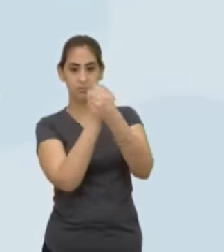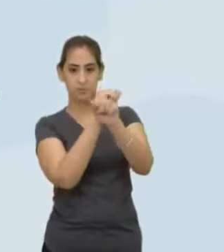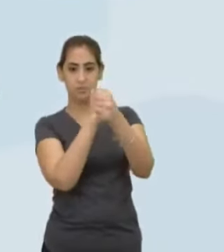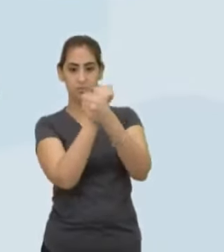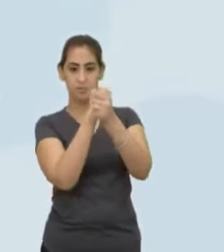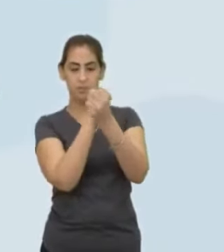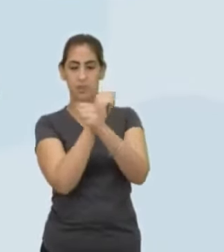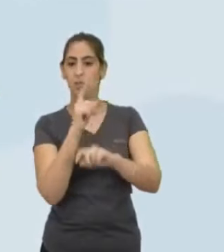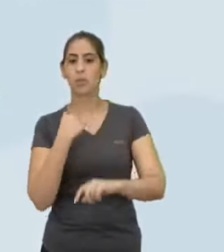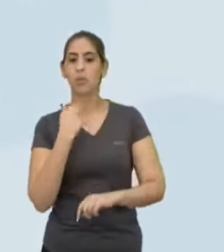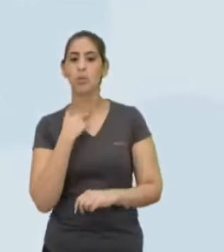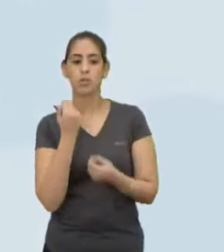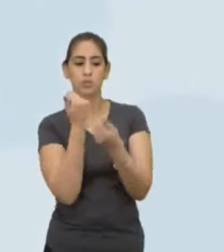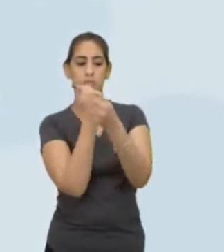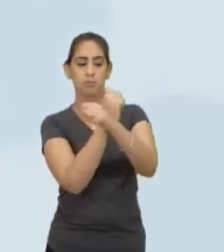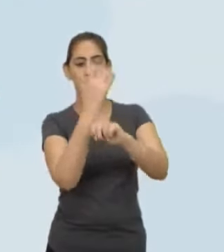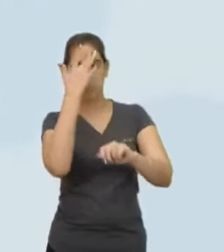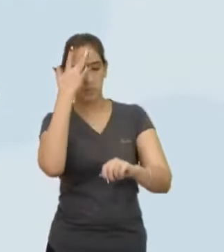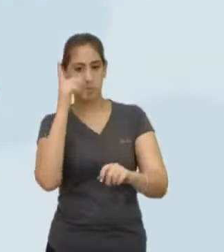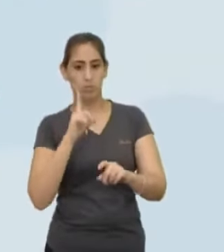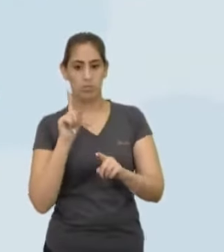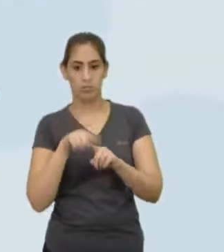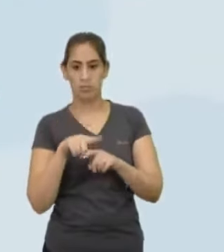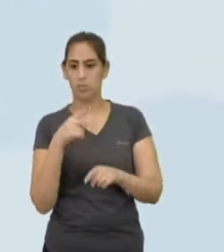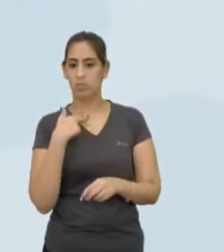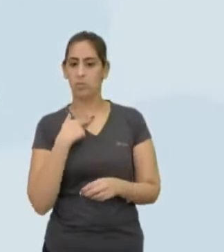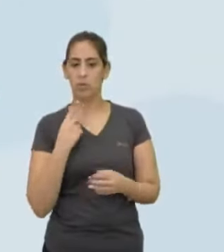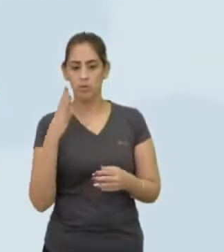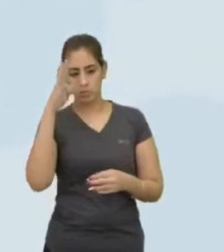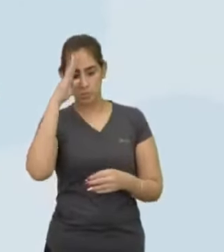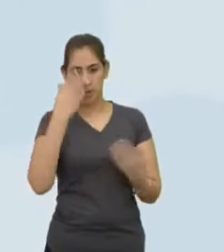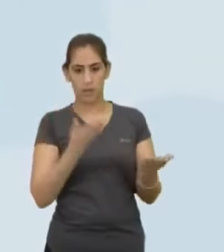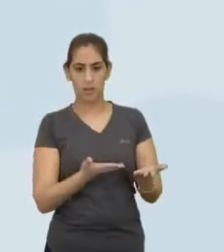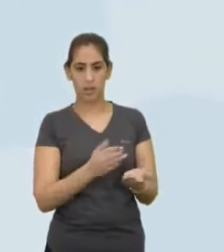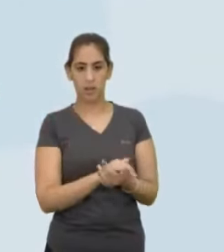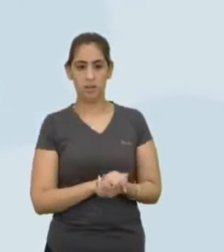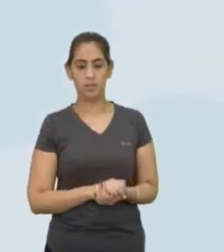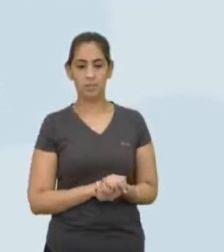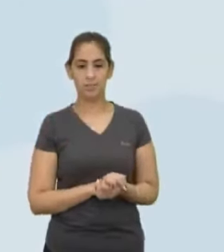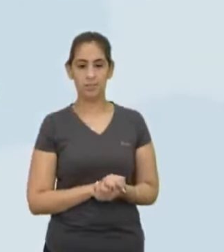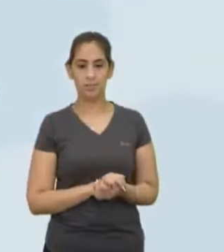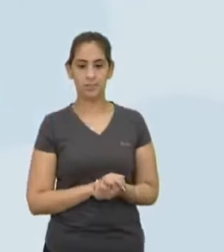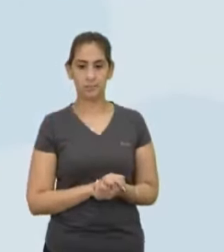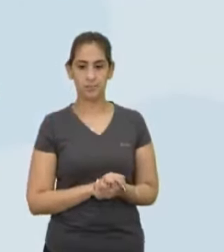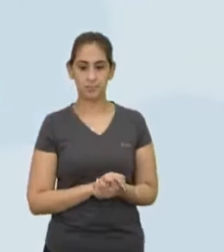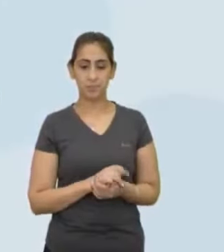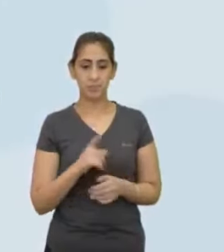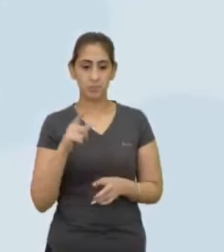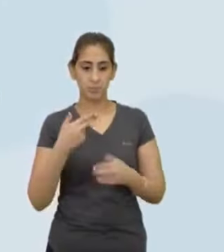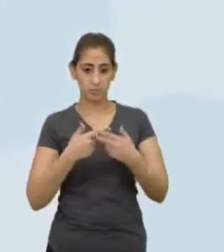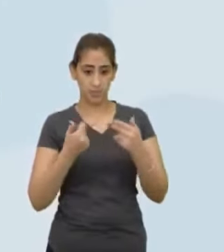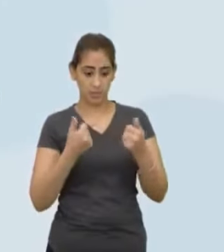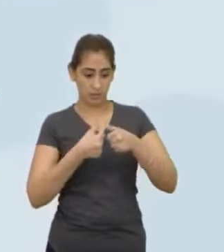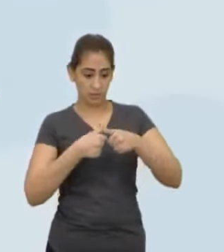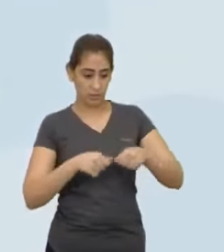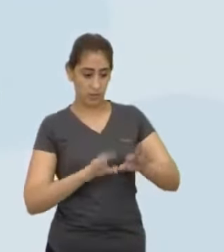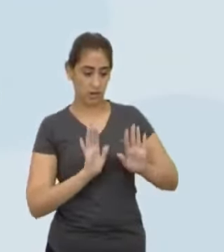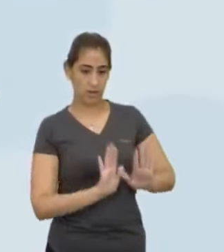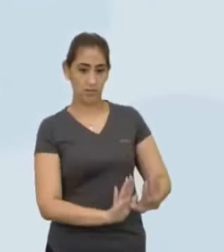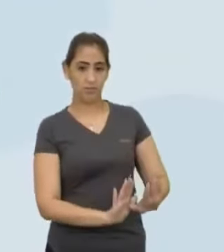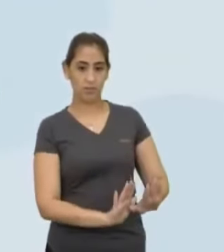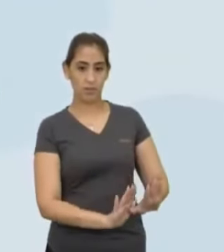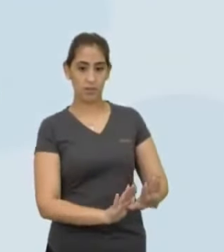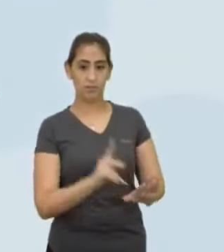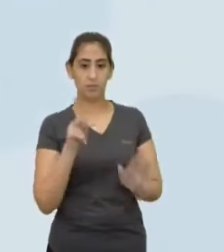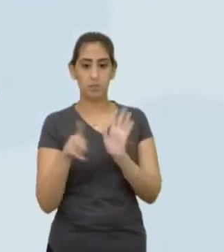escravizadas Numa força militar por um motivo óbvio, né? E o armamento ficava na cota Do próprio